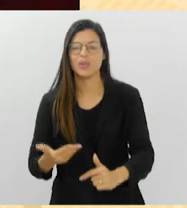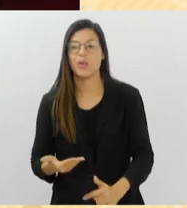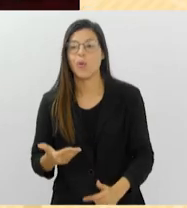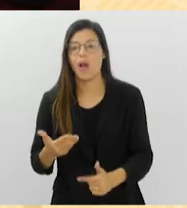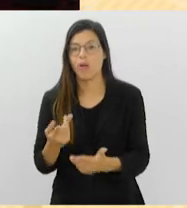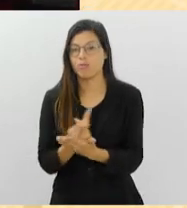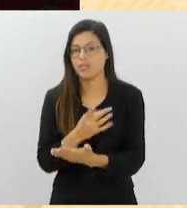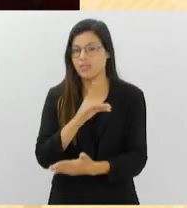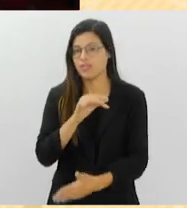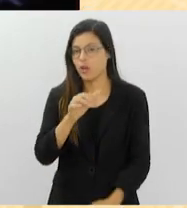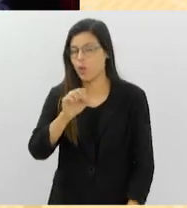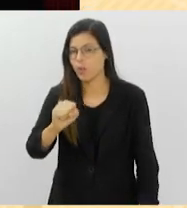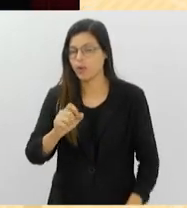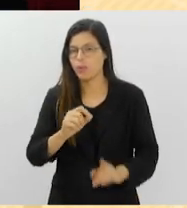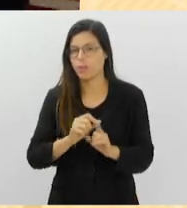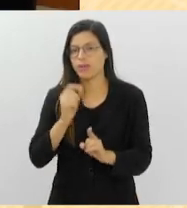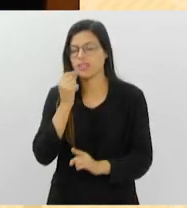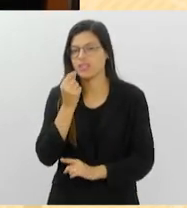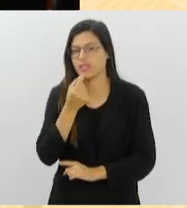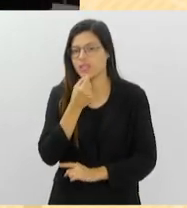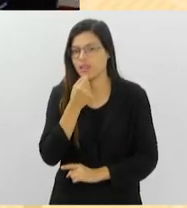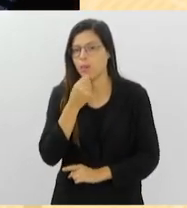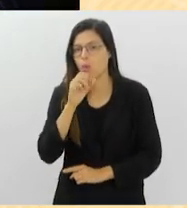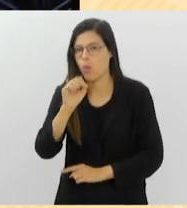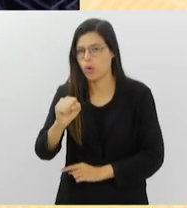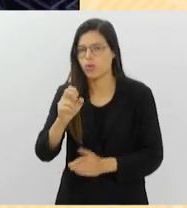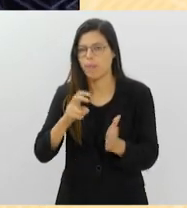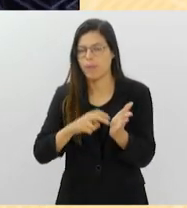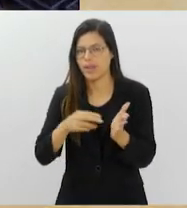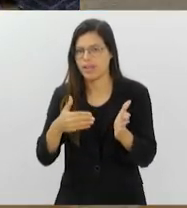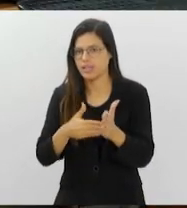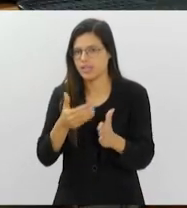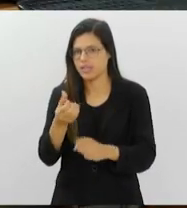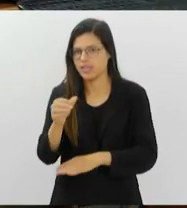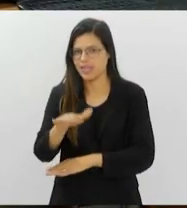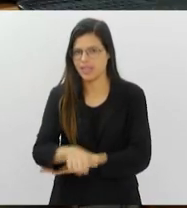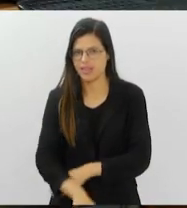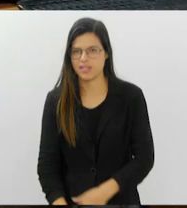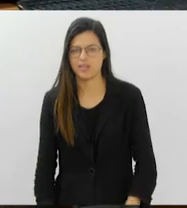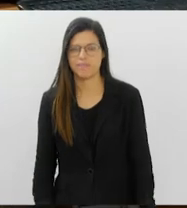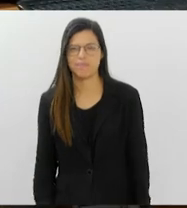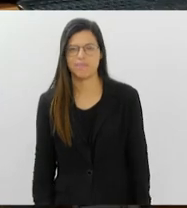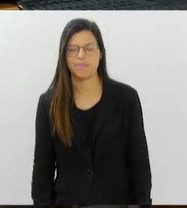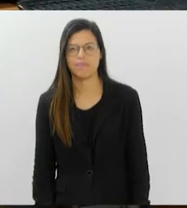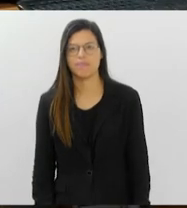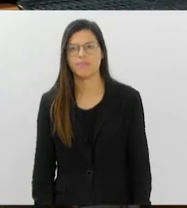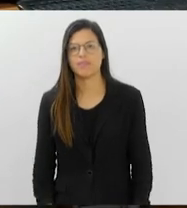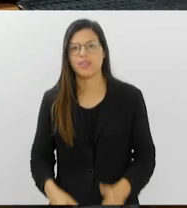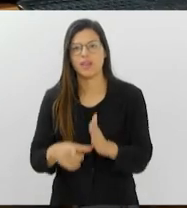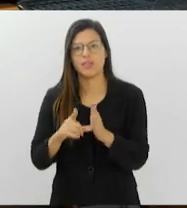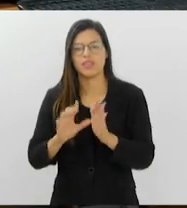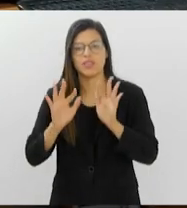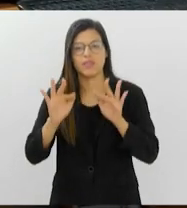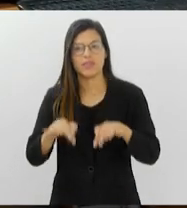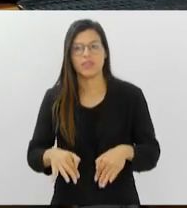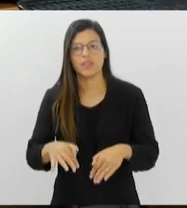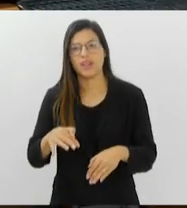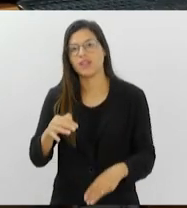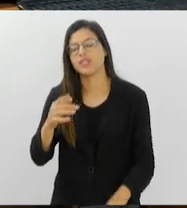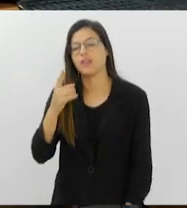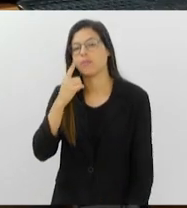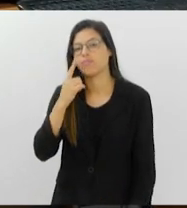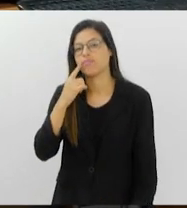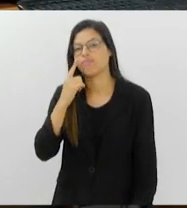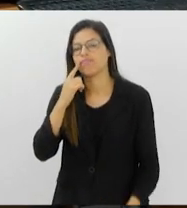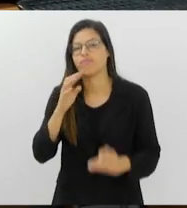dia 8 de setembro, das 11 horas da manhã, às 6 da tarde. E antes de encerrar, vamos dar uma olhada no tempo em